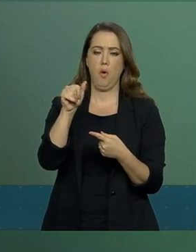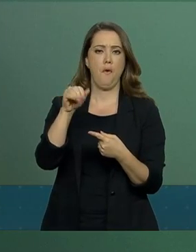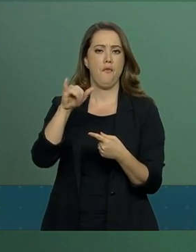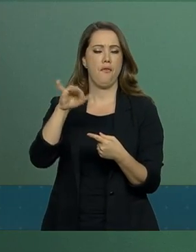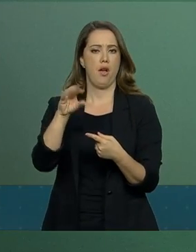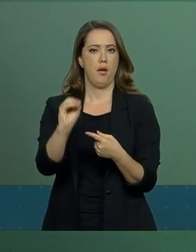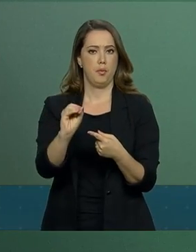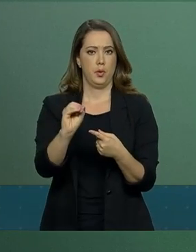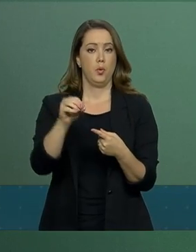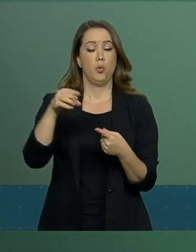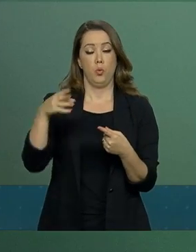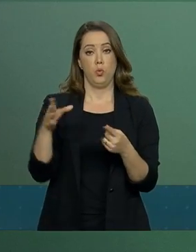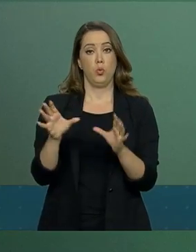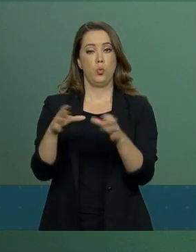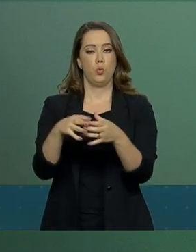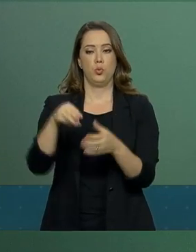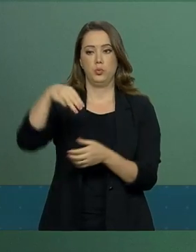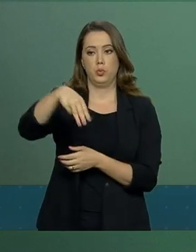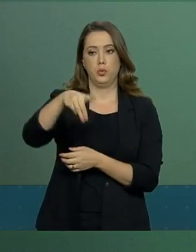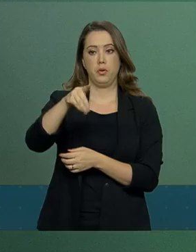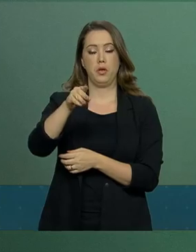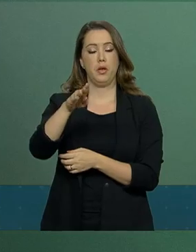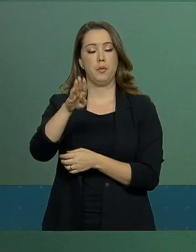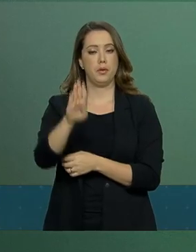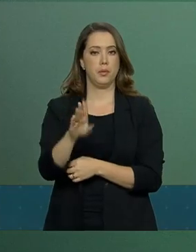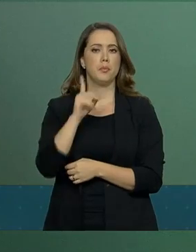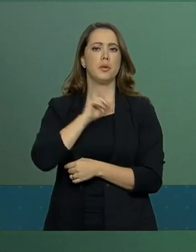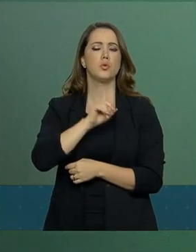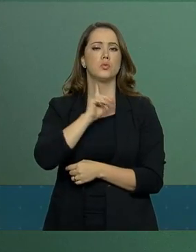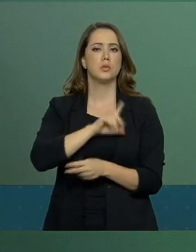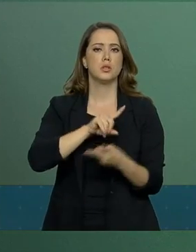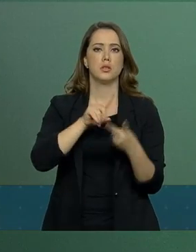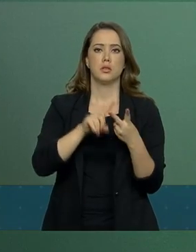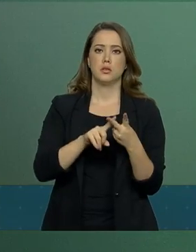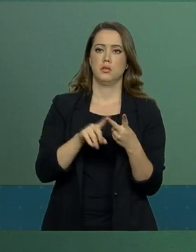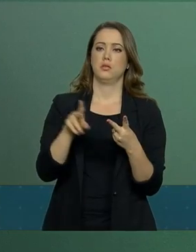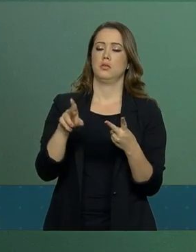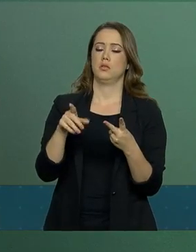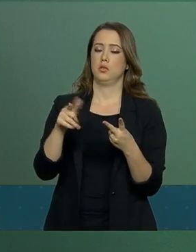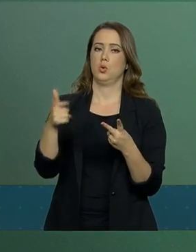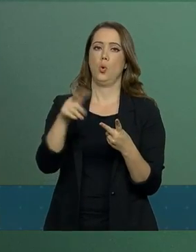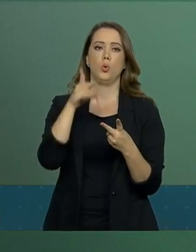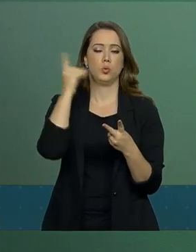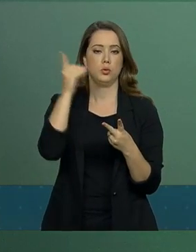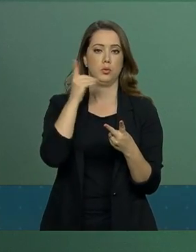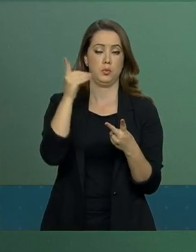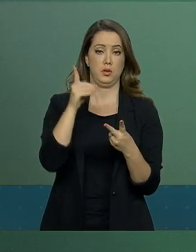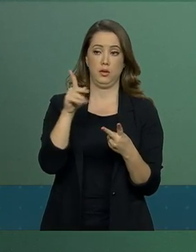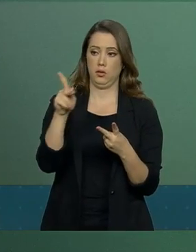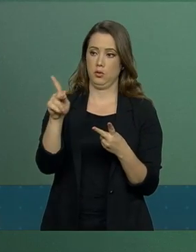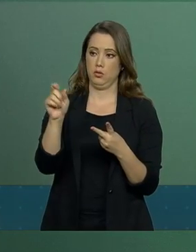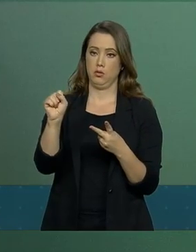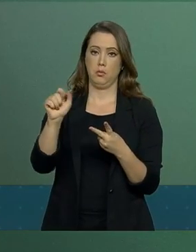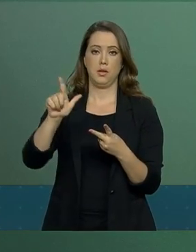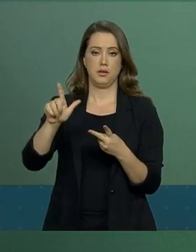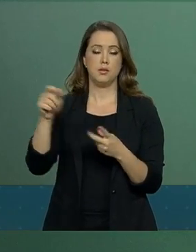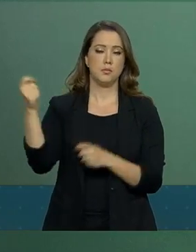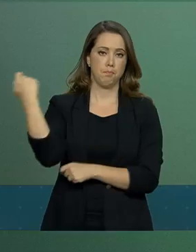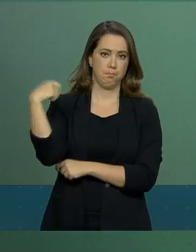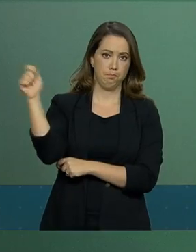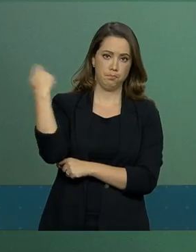do MDB de Minas Gerais, e o deputado Nereu Crispim, do PSL do Rio Grande do Sul.